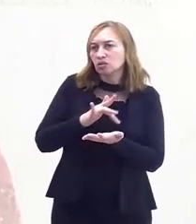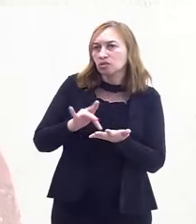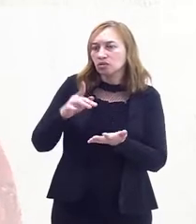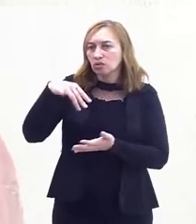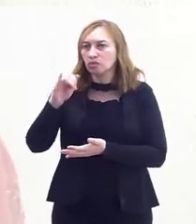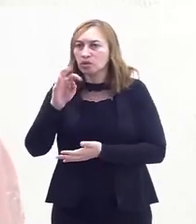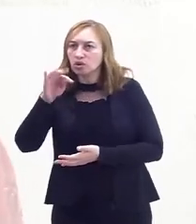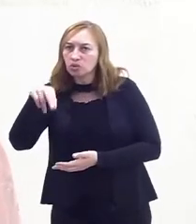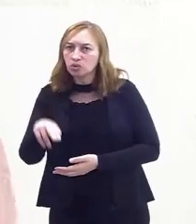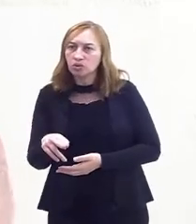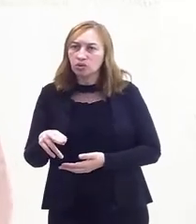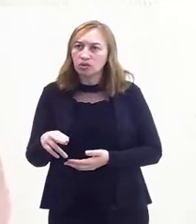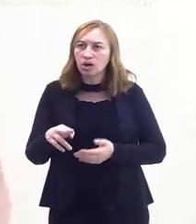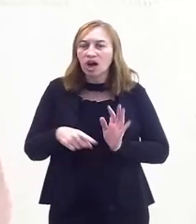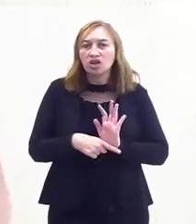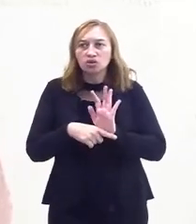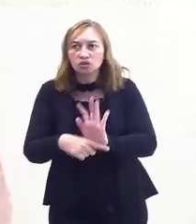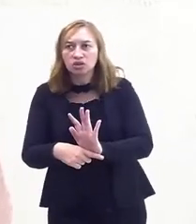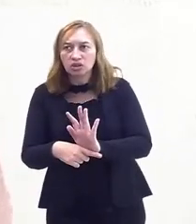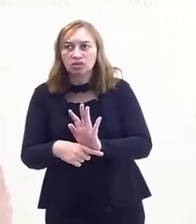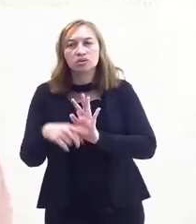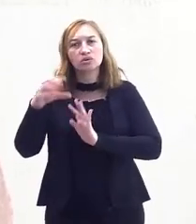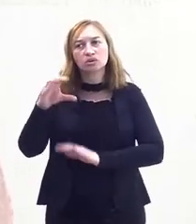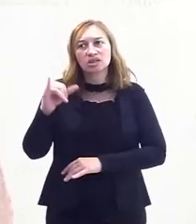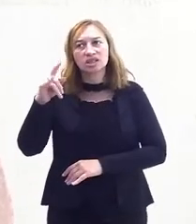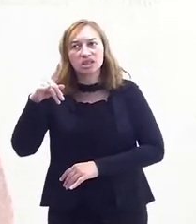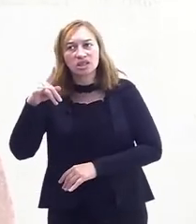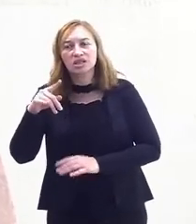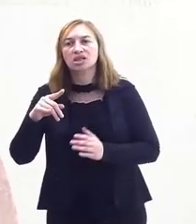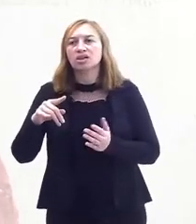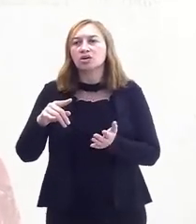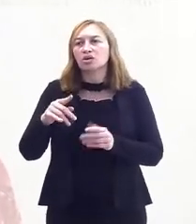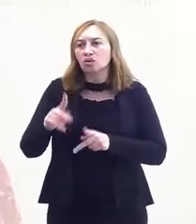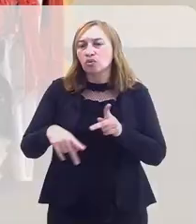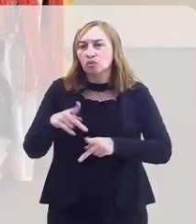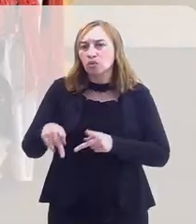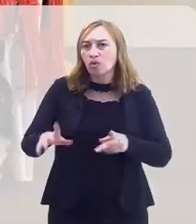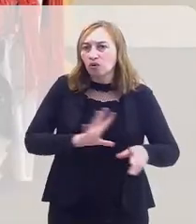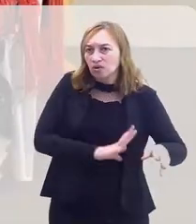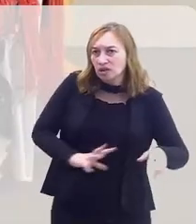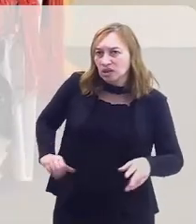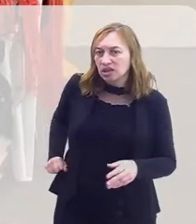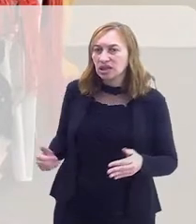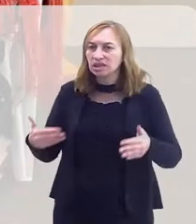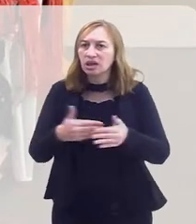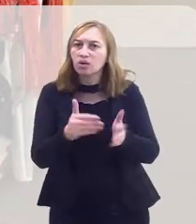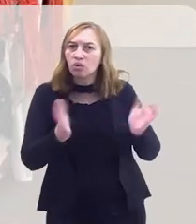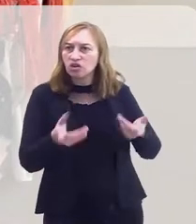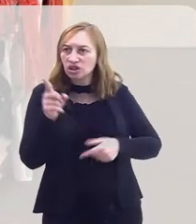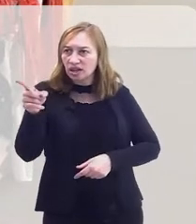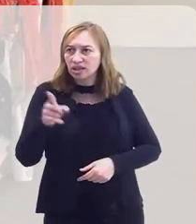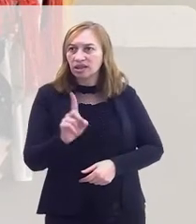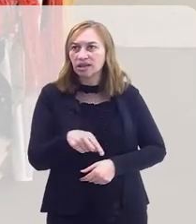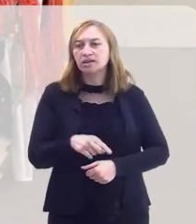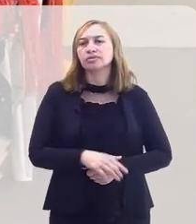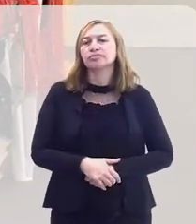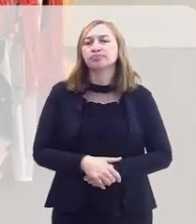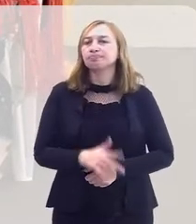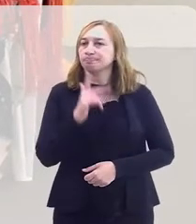Eu já estava fazendo a matéria a favor dos ciganos. E aí prevaleceu. Acho que o acampamento está lá até hoje, não